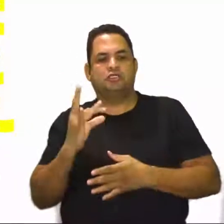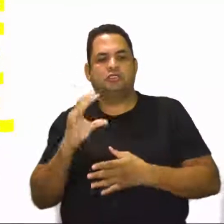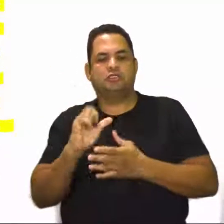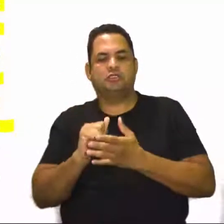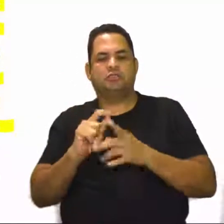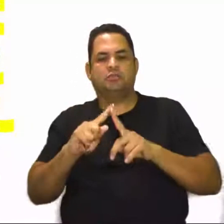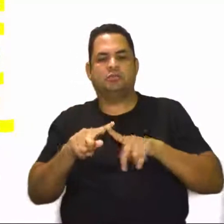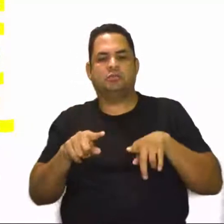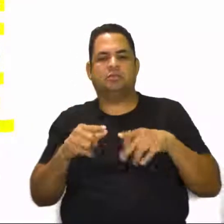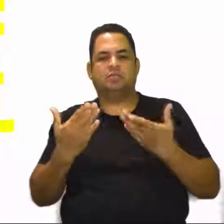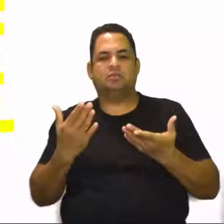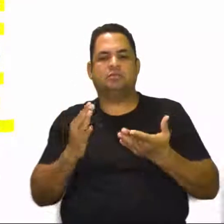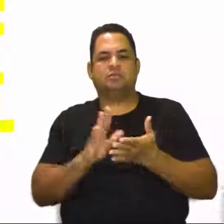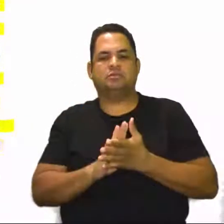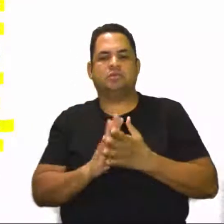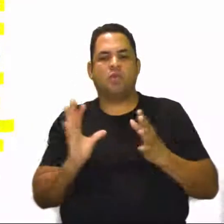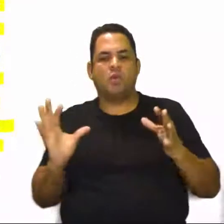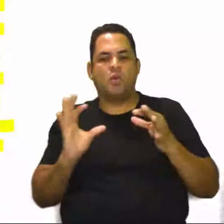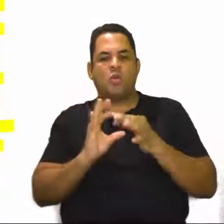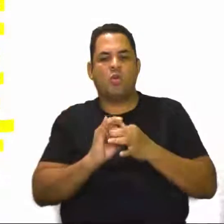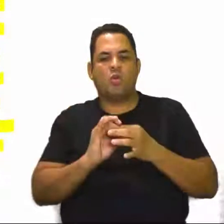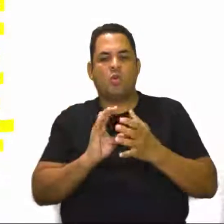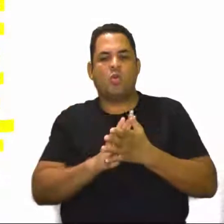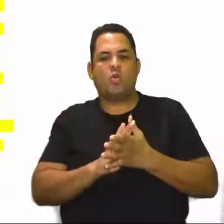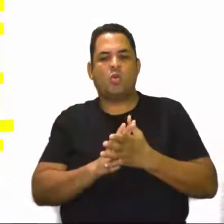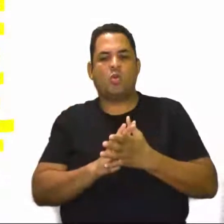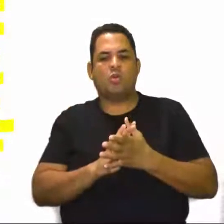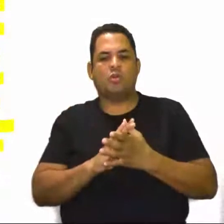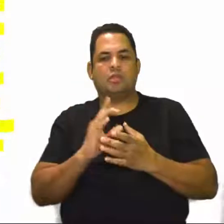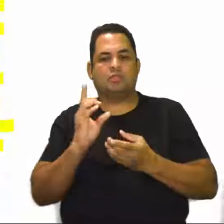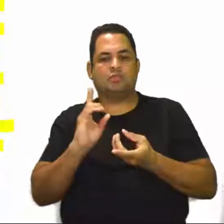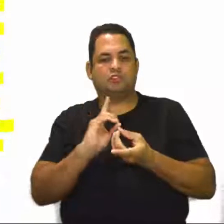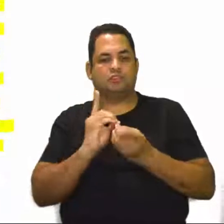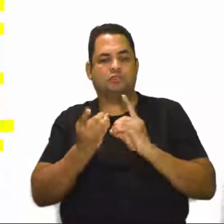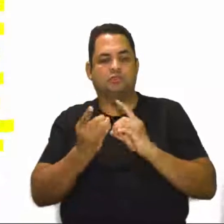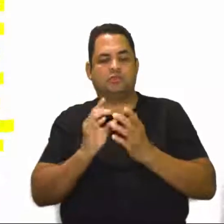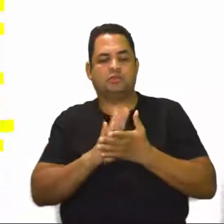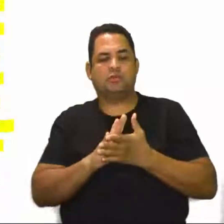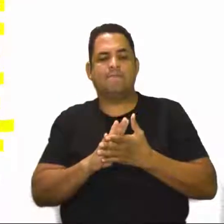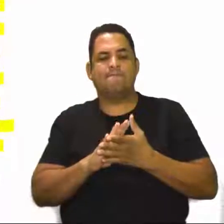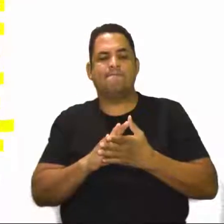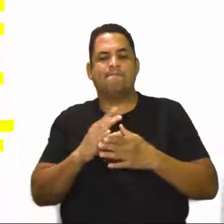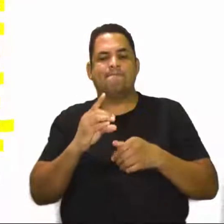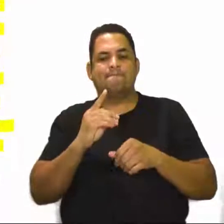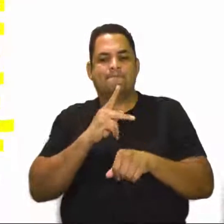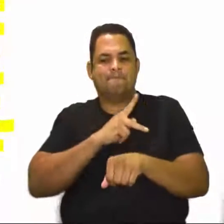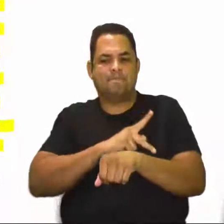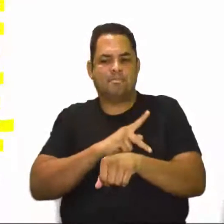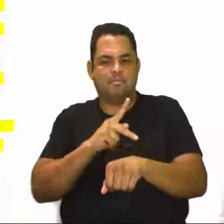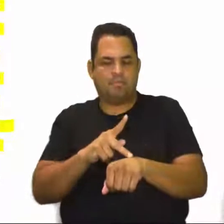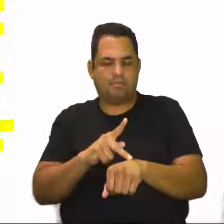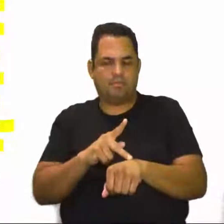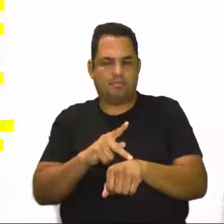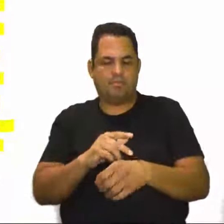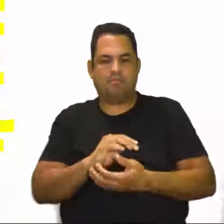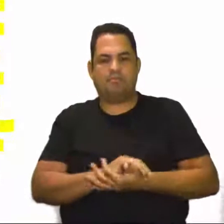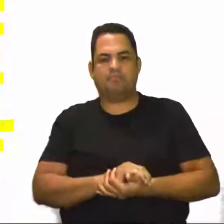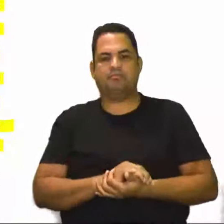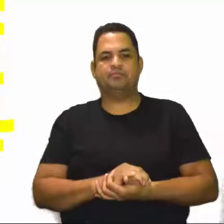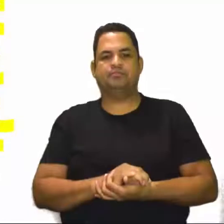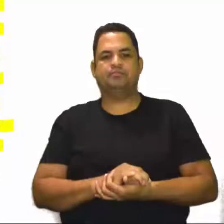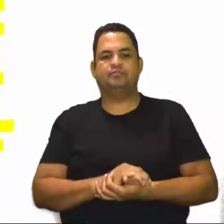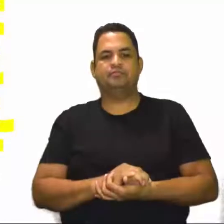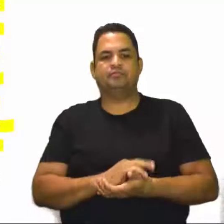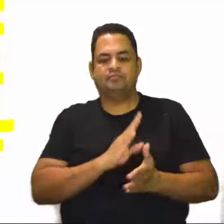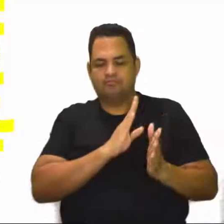mas, sobretudo, em um contexto didático pedagógico. Olha que interessante aqui, a palavra aqui, ao longo de toda